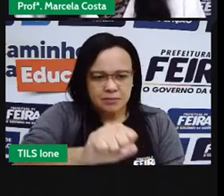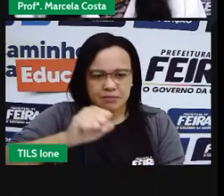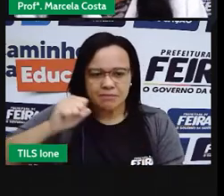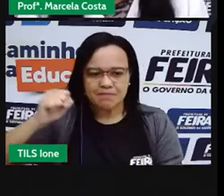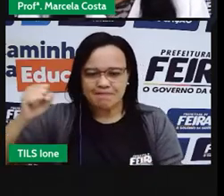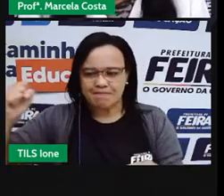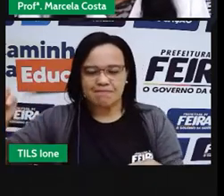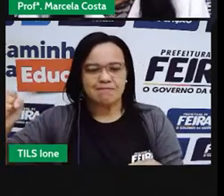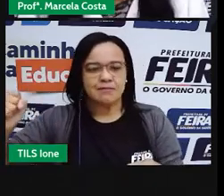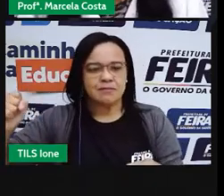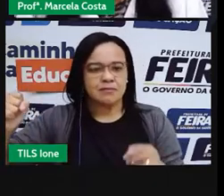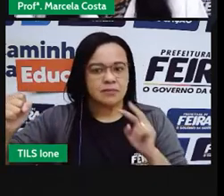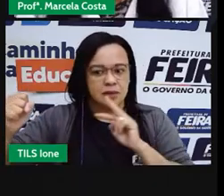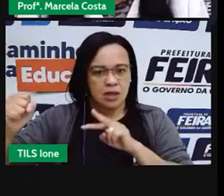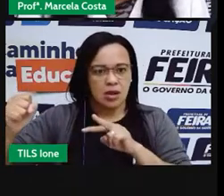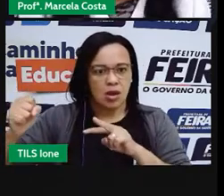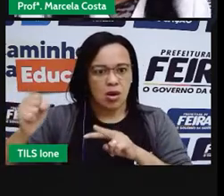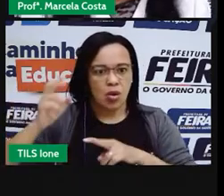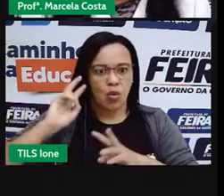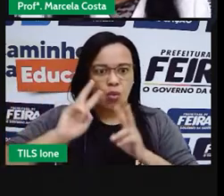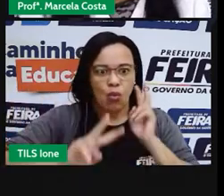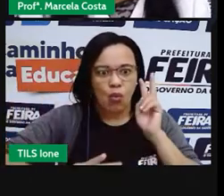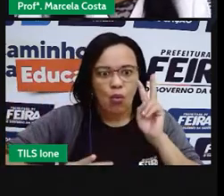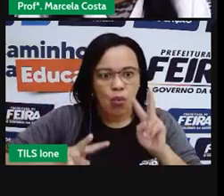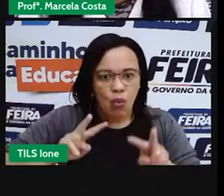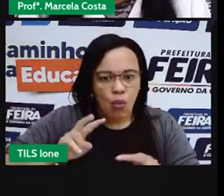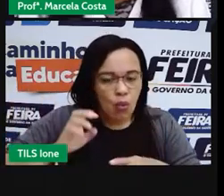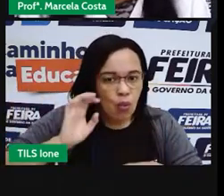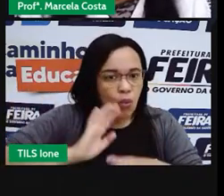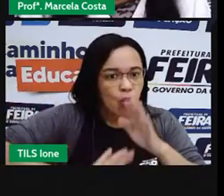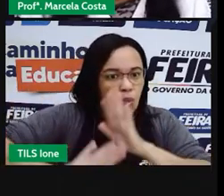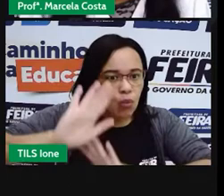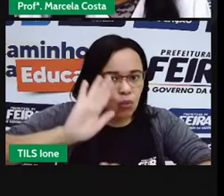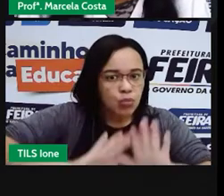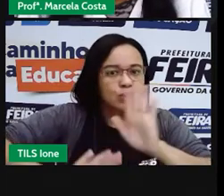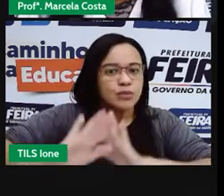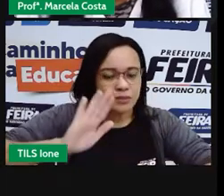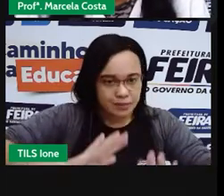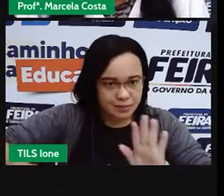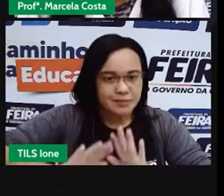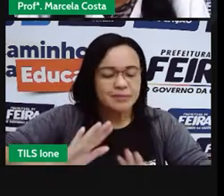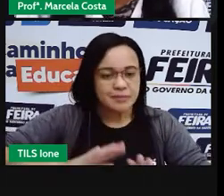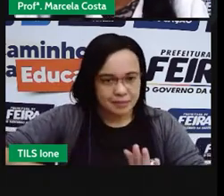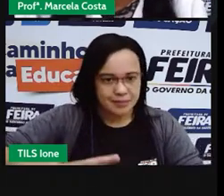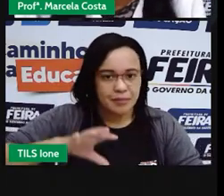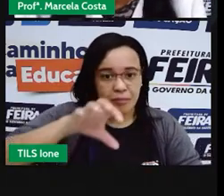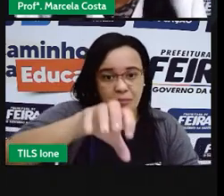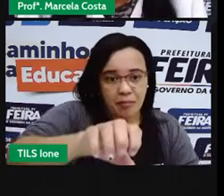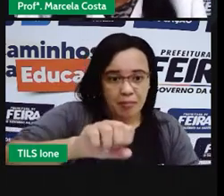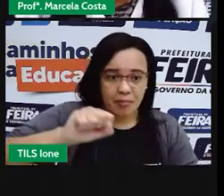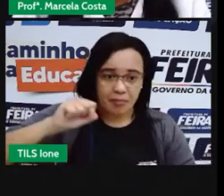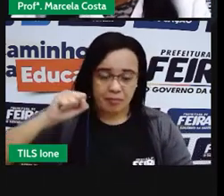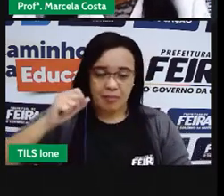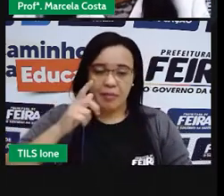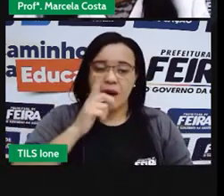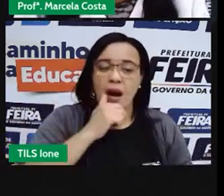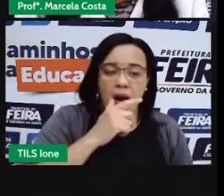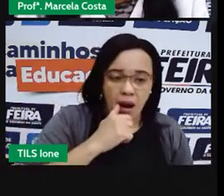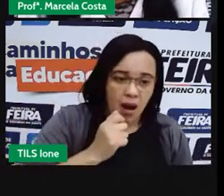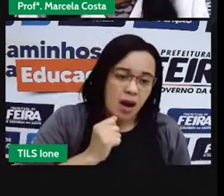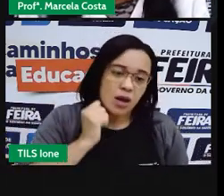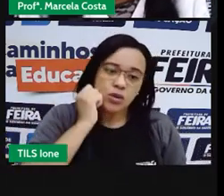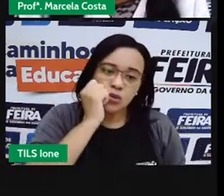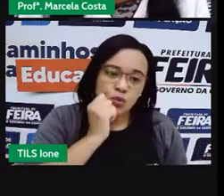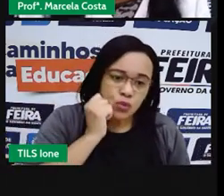Não se acostuma a ir a mim, pegar o cinto, pegar alguma fruta na geladeira, e não